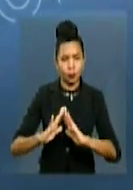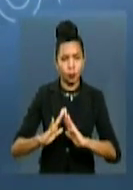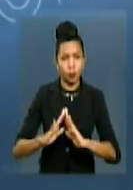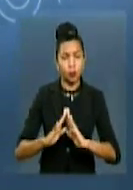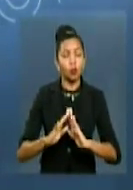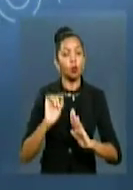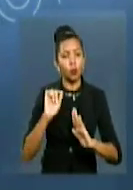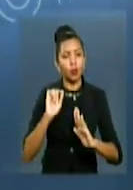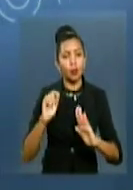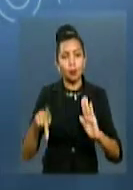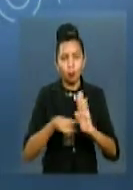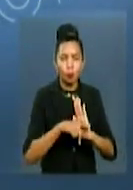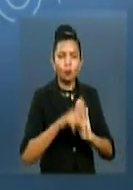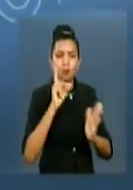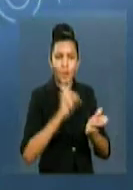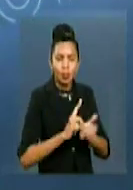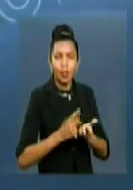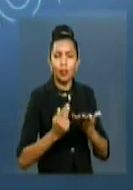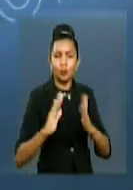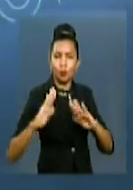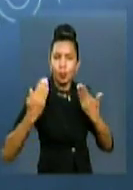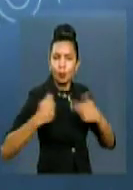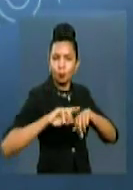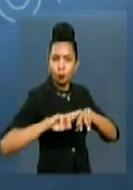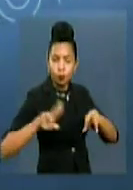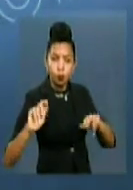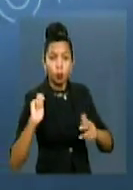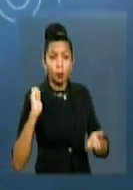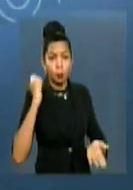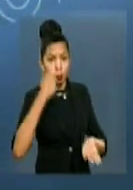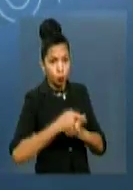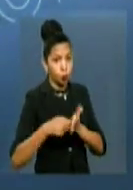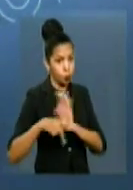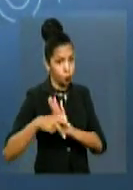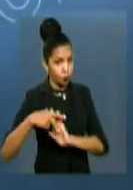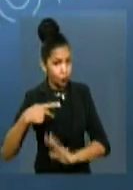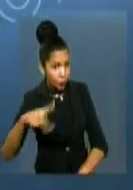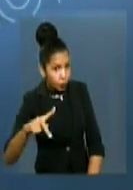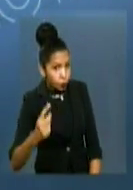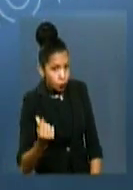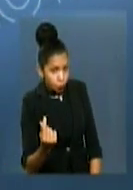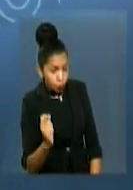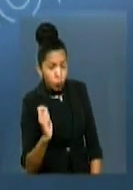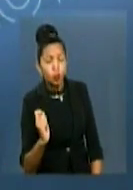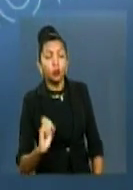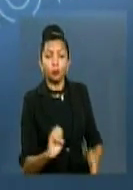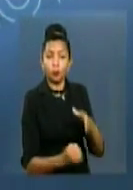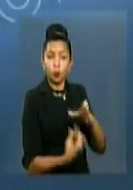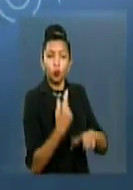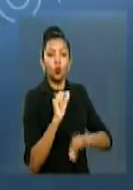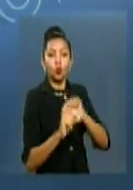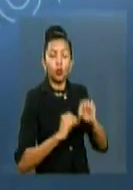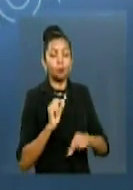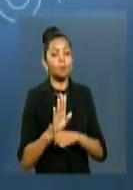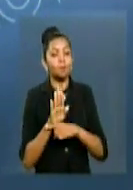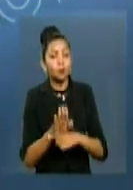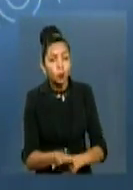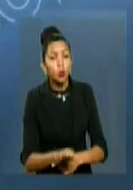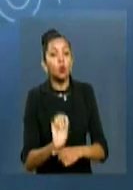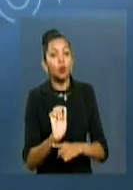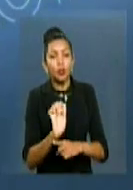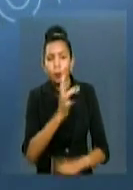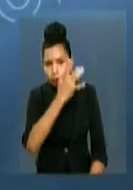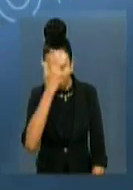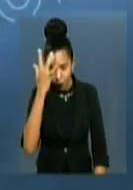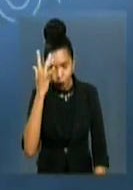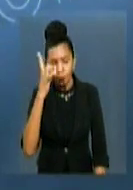casa, que era símbolo da ostentação, com dinheiro público, seu dinheiro, e colocamos lá um centro de atendimento a crianças com problemas de